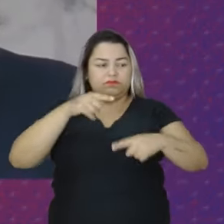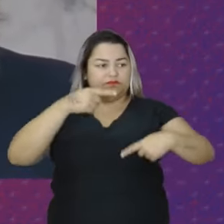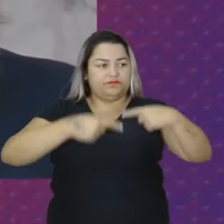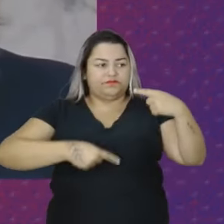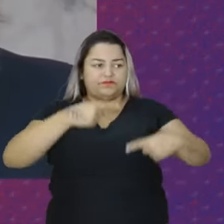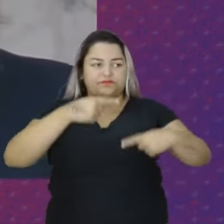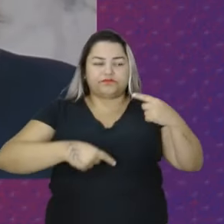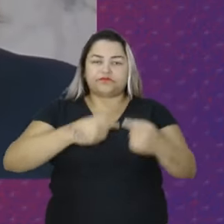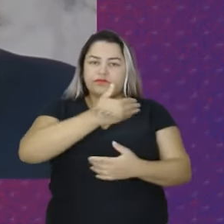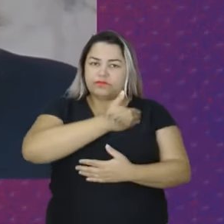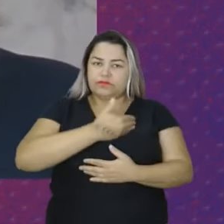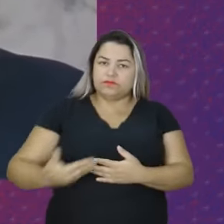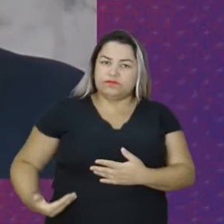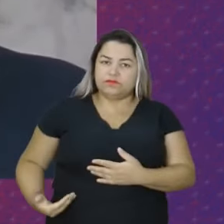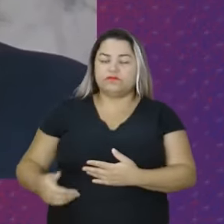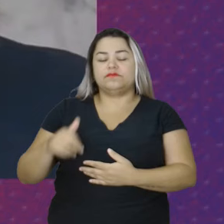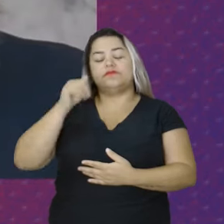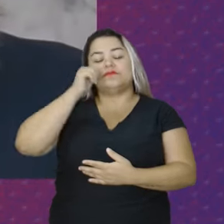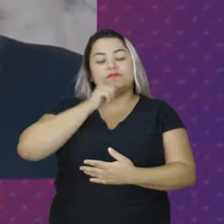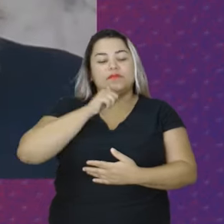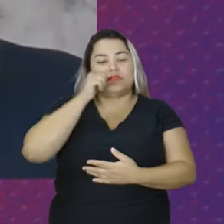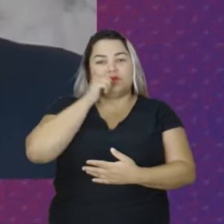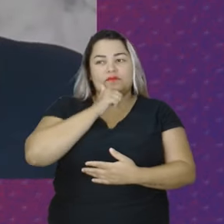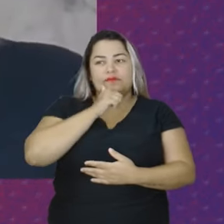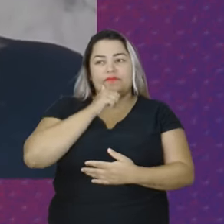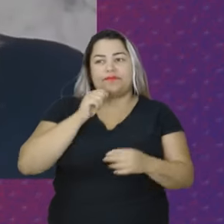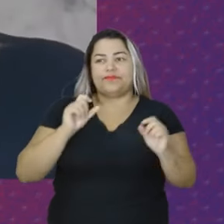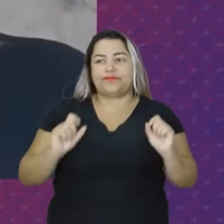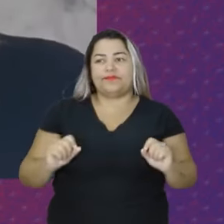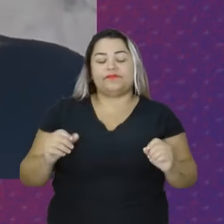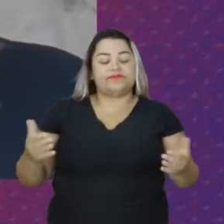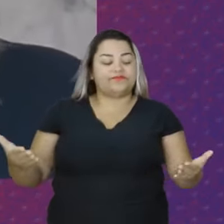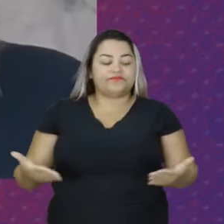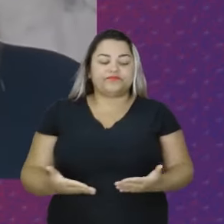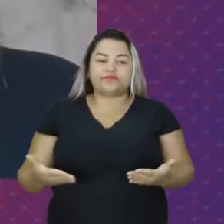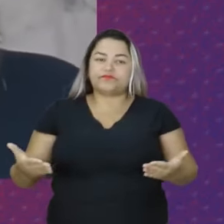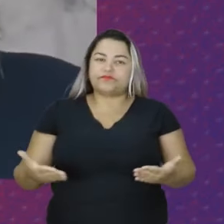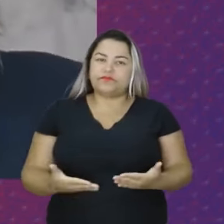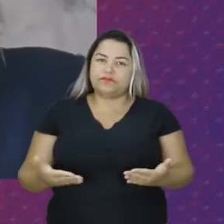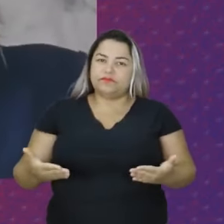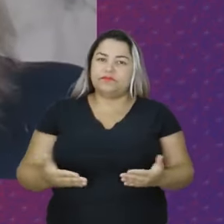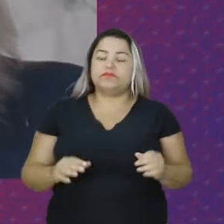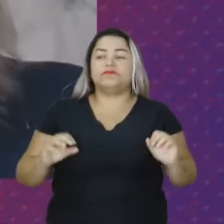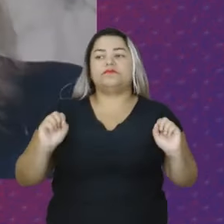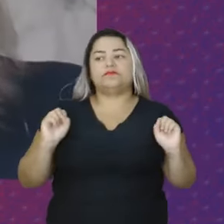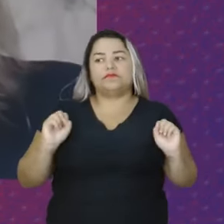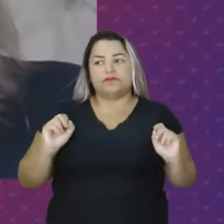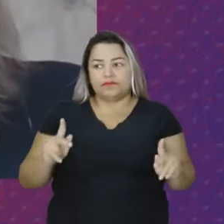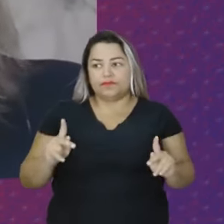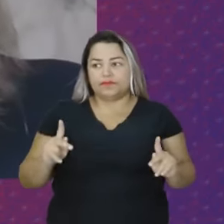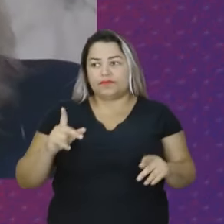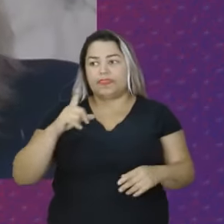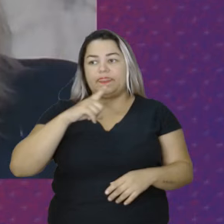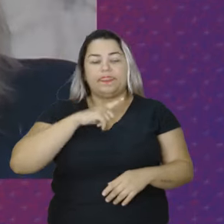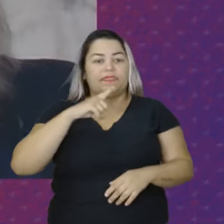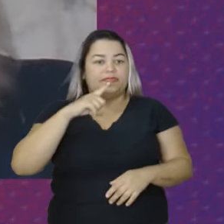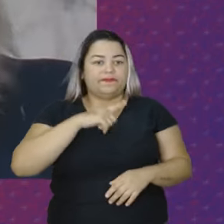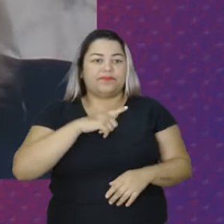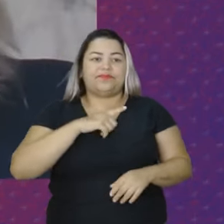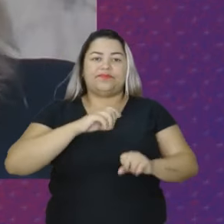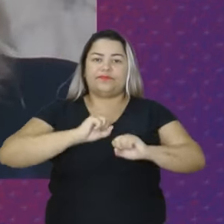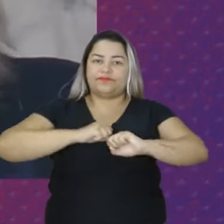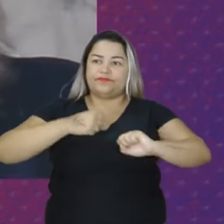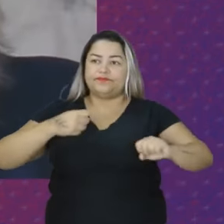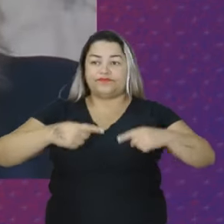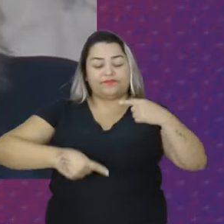públicas para as mulheres atualmente Bom, houve um desmonte muito grande